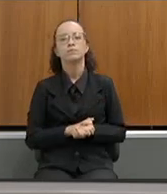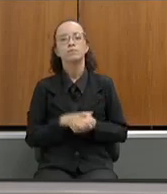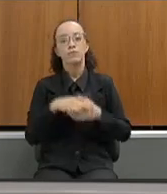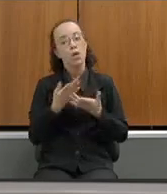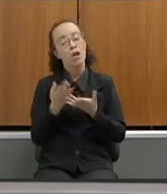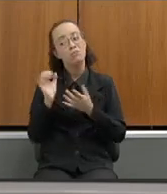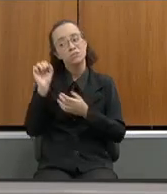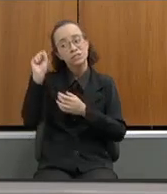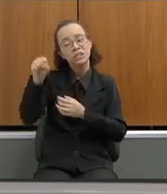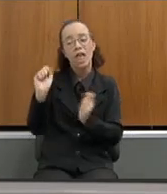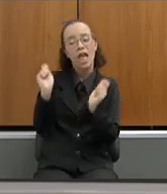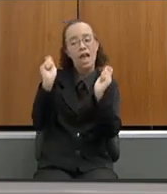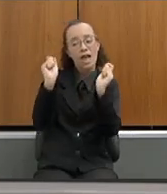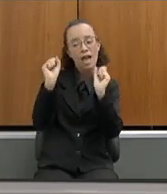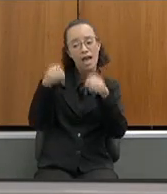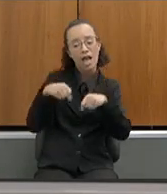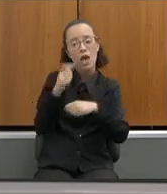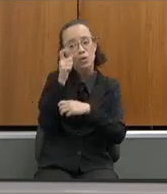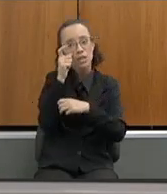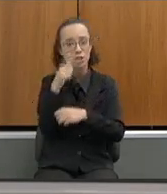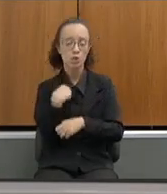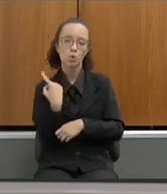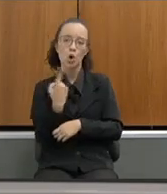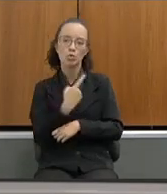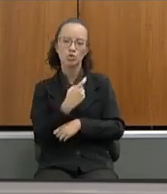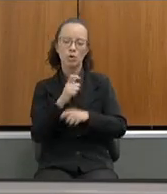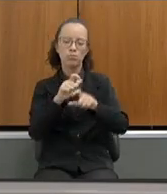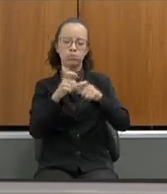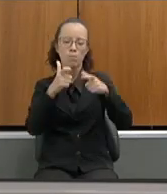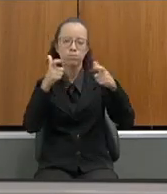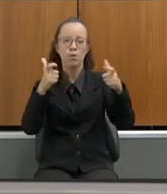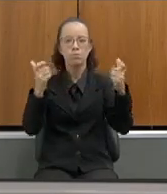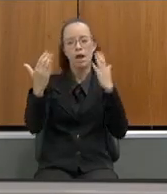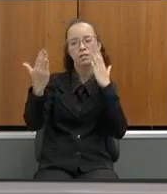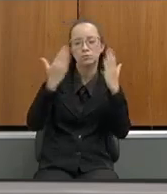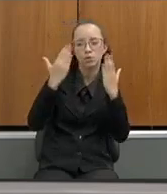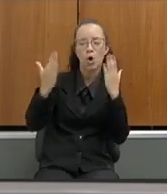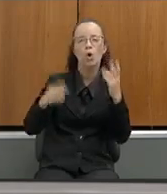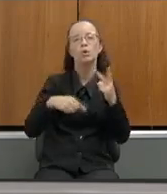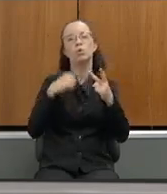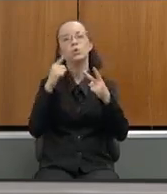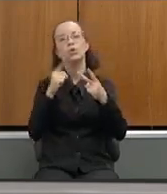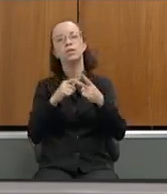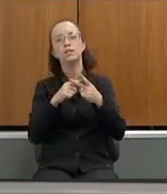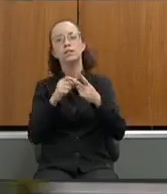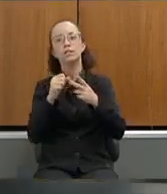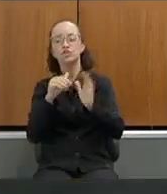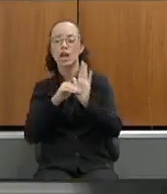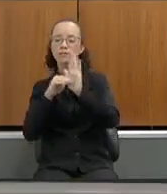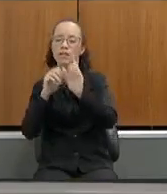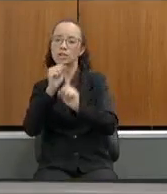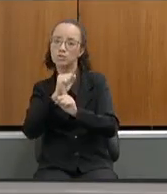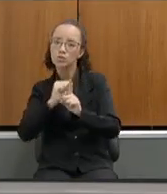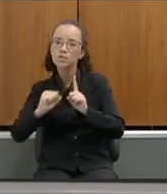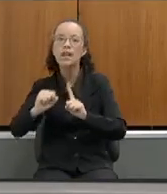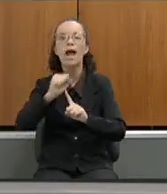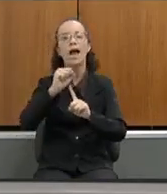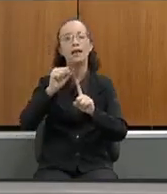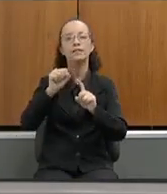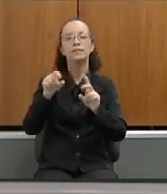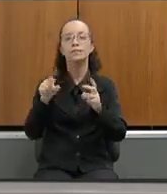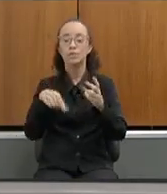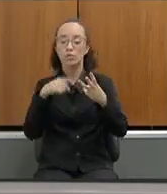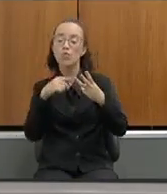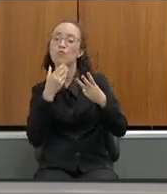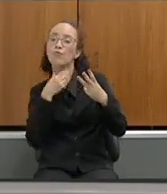possibilidade sim e o interesse nosso de expandir a rede de psicólogos a rede de assistentes sociais quem sabe também trazemos